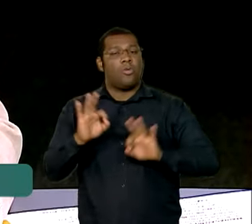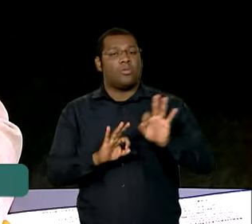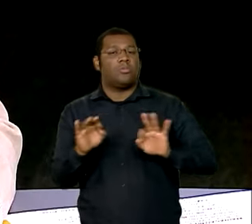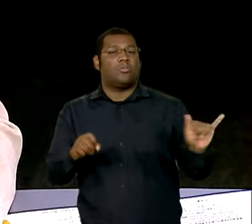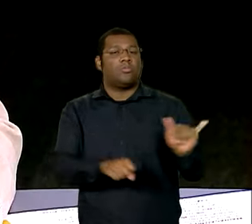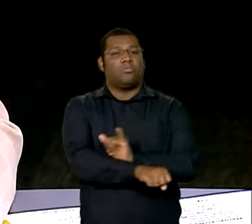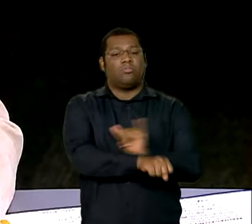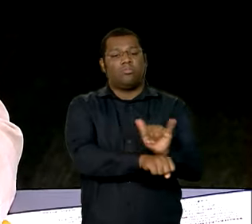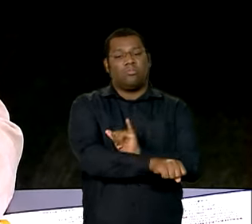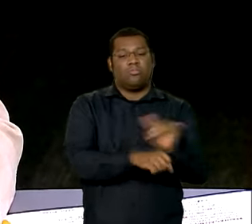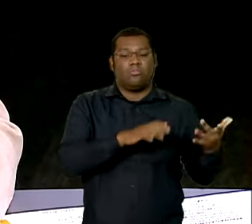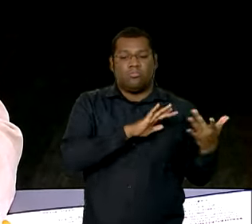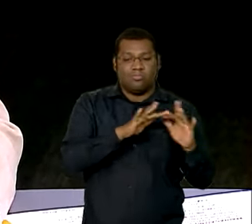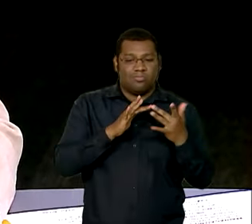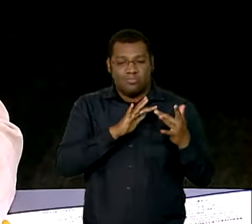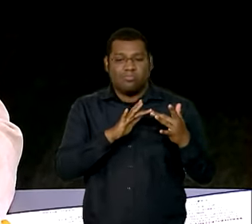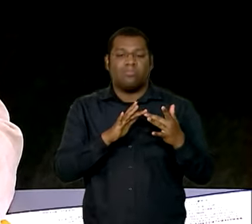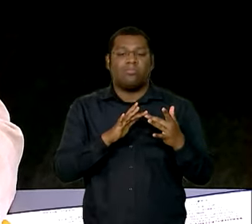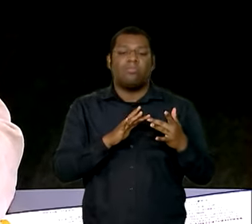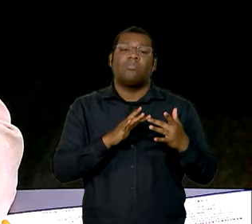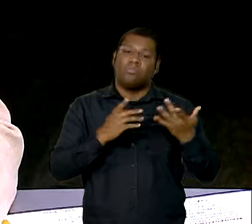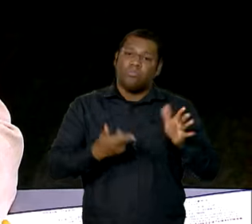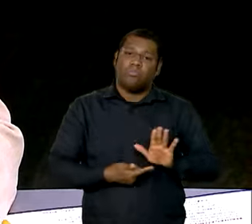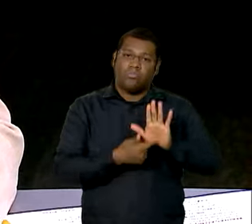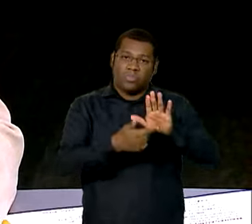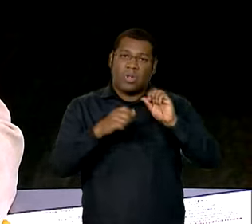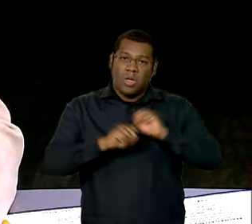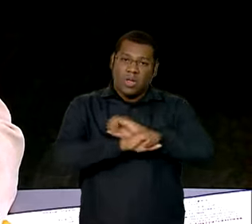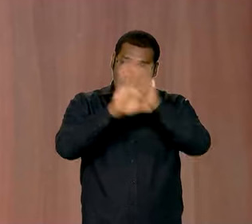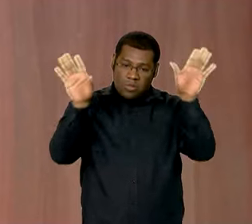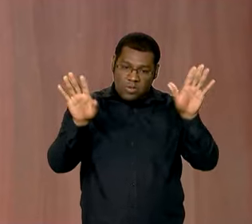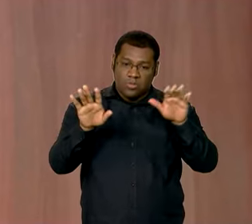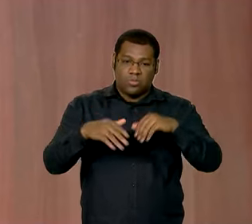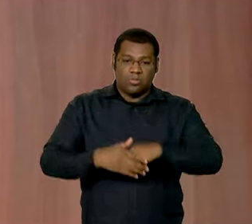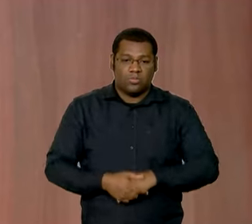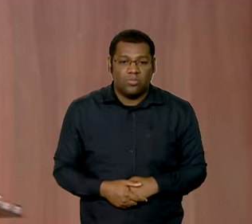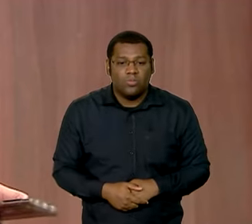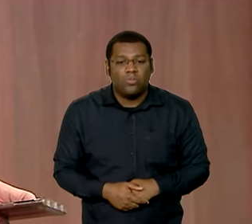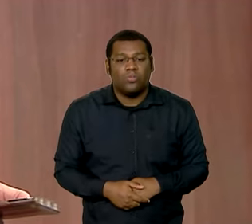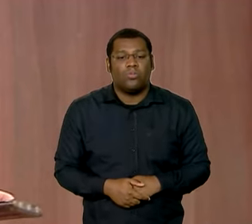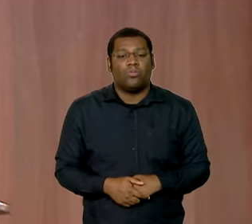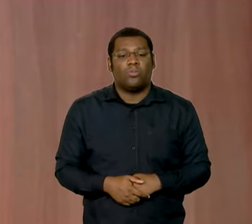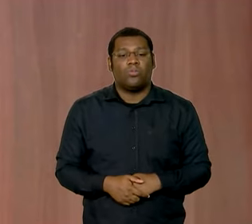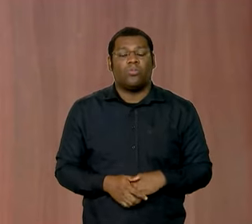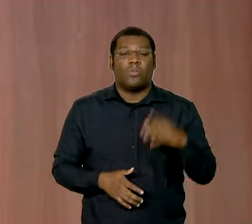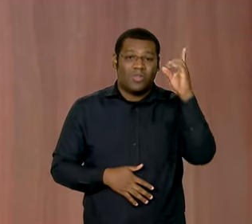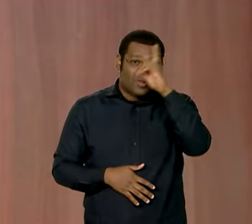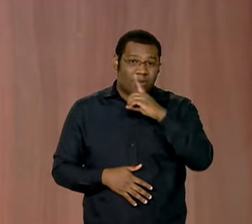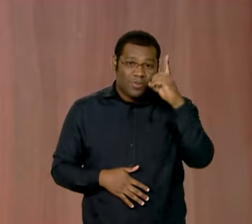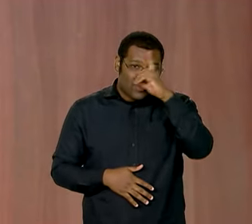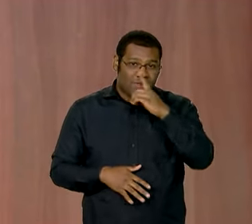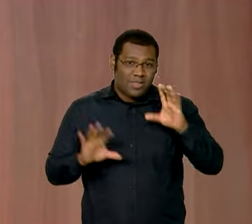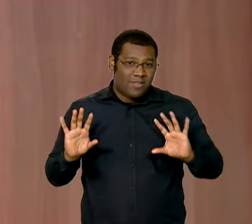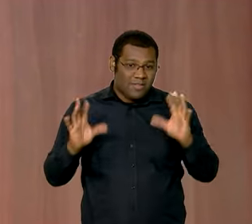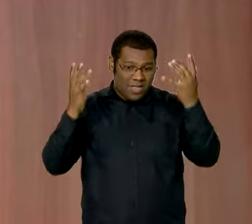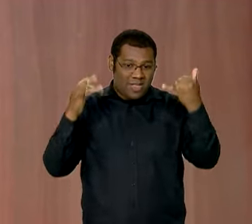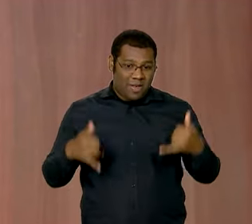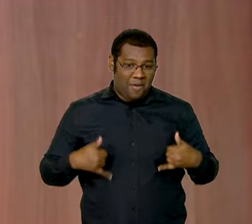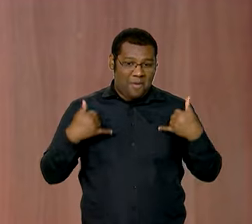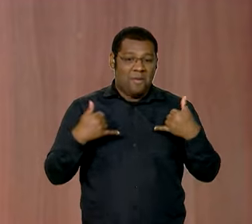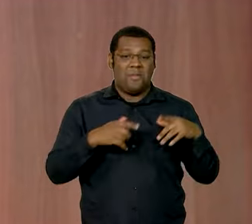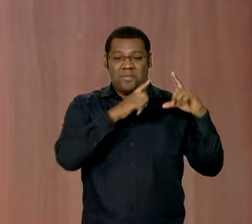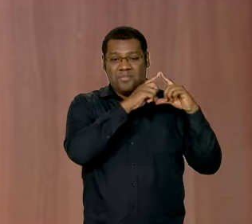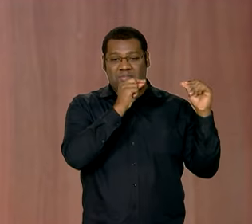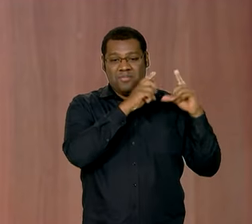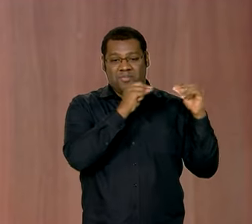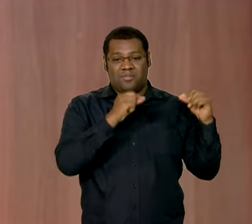partir de agora, que nós vamos ter mais clareza dessas responsabilidades. E domingo foi o aniversário de Brasília. E outro assunto que